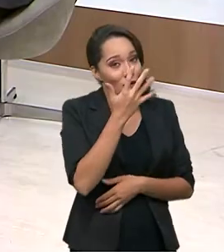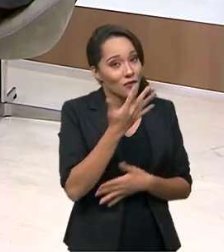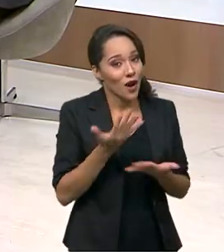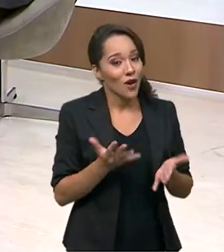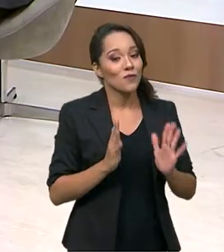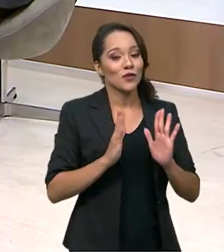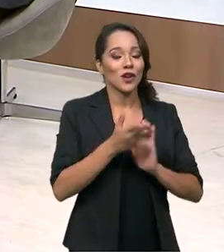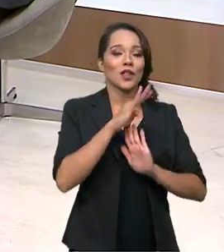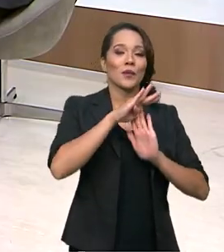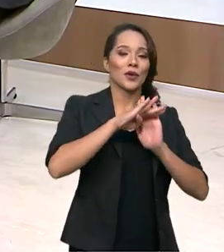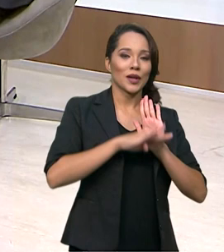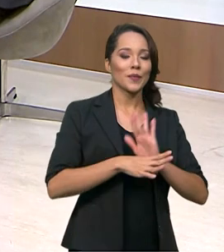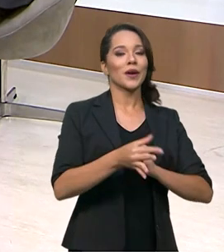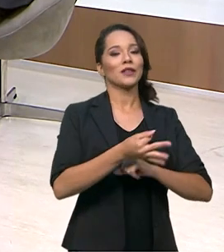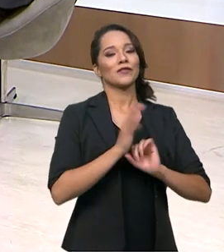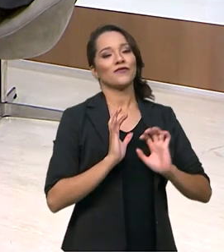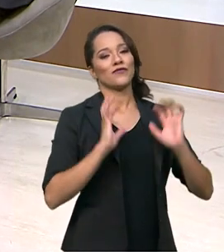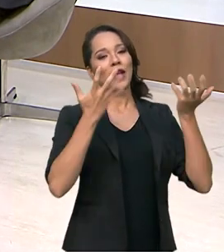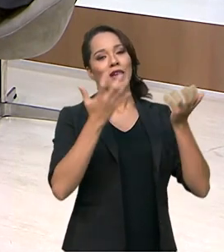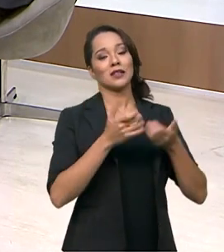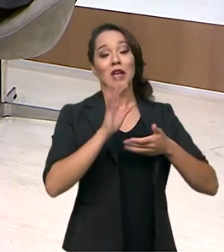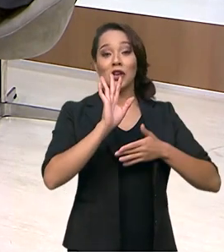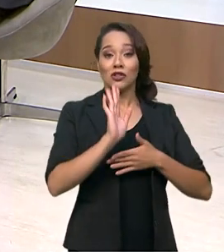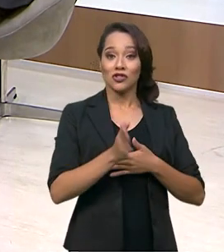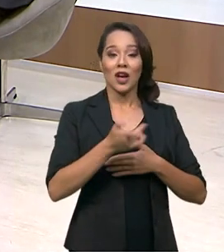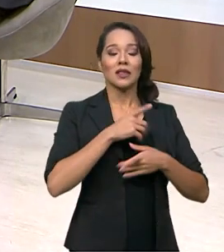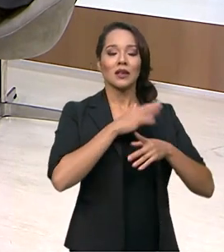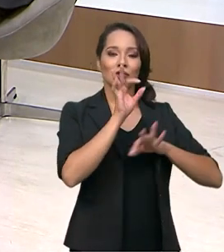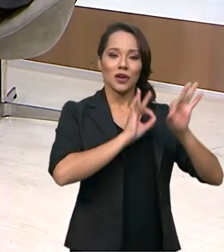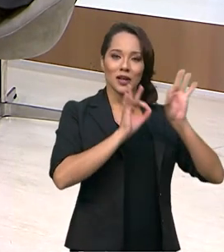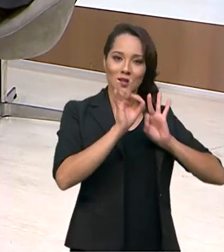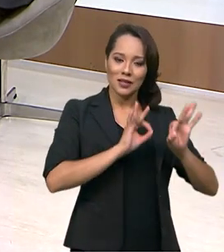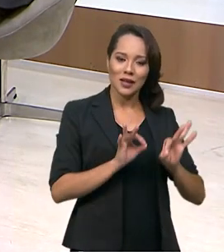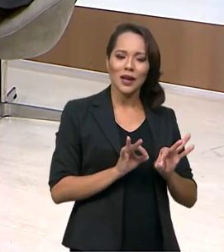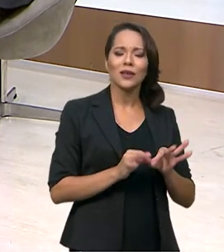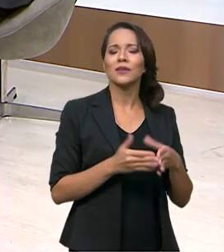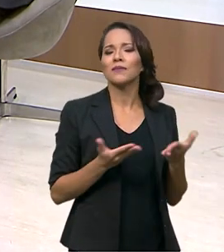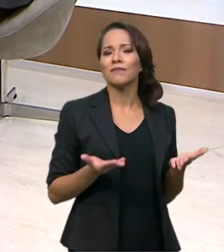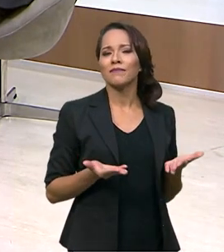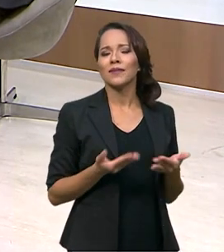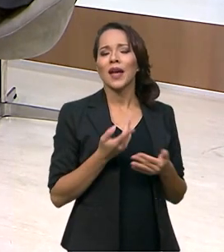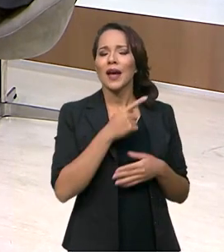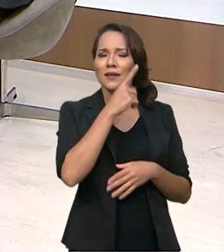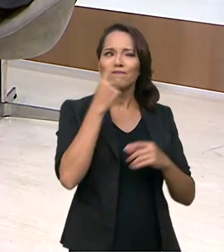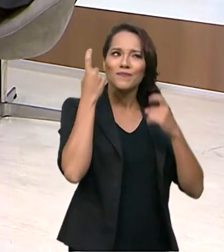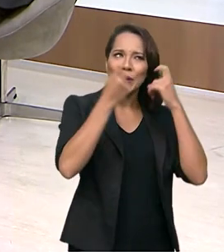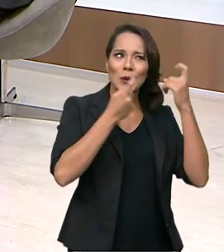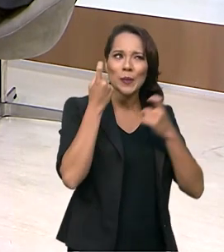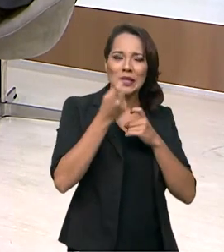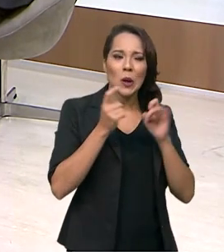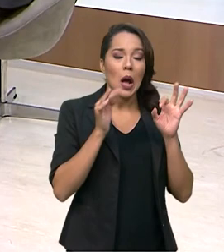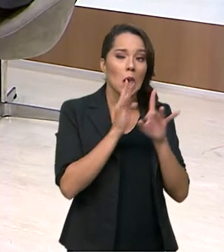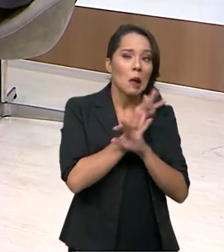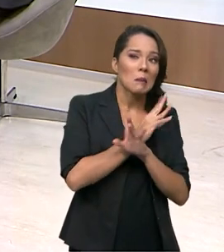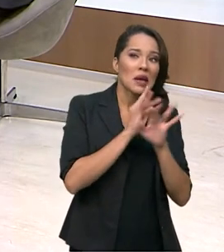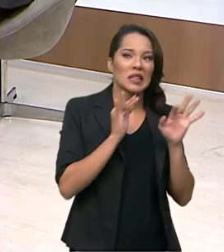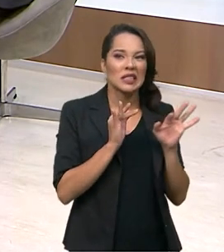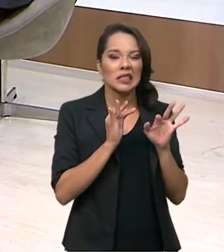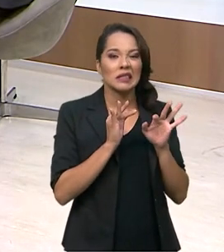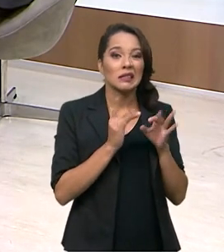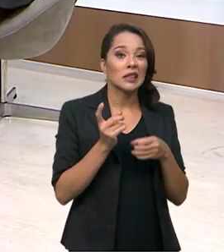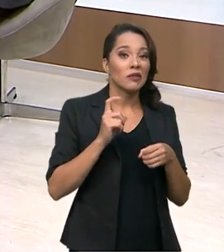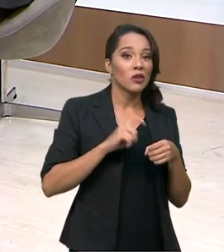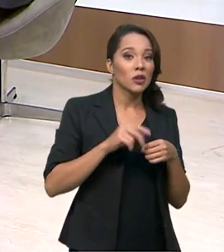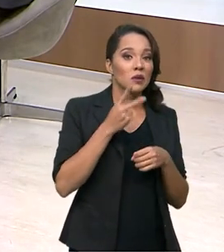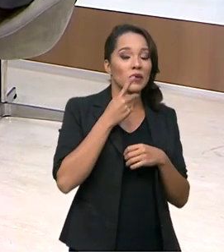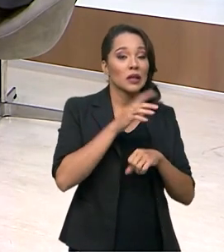já estão programando as festas, já estão se organizando, e aí fica aquela preocupação. A aglomeração, voltamos a